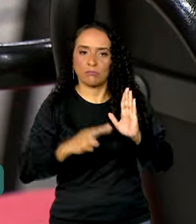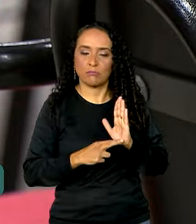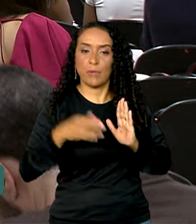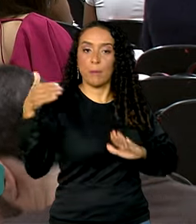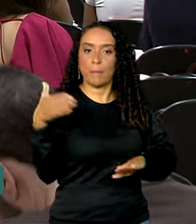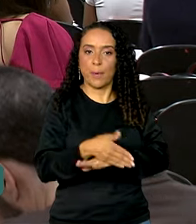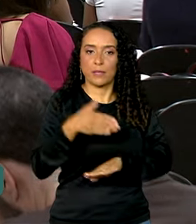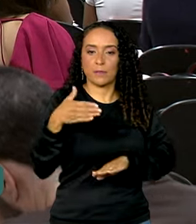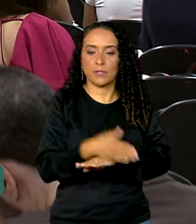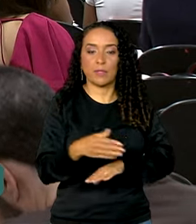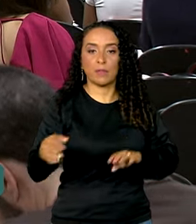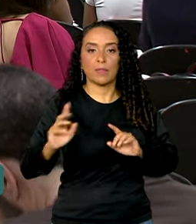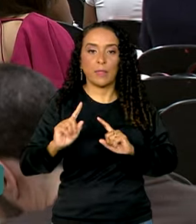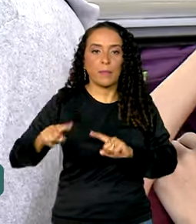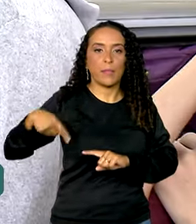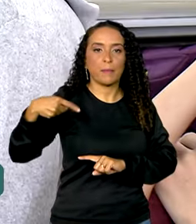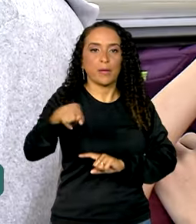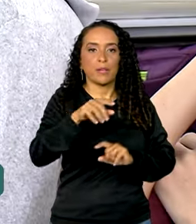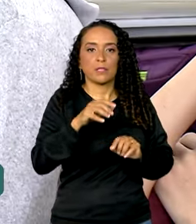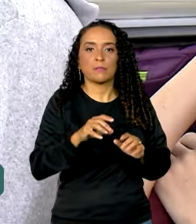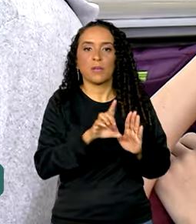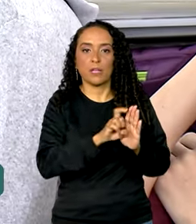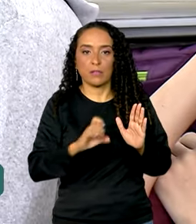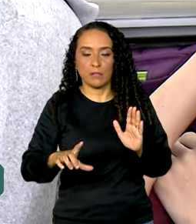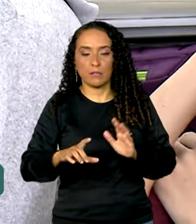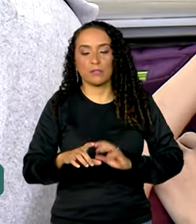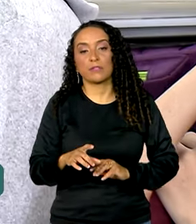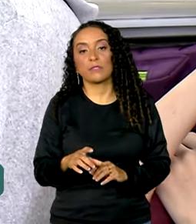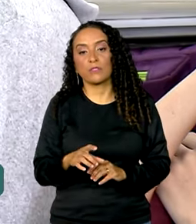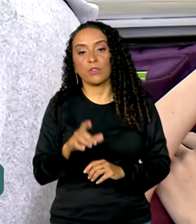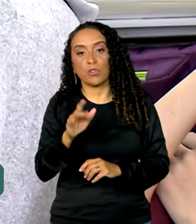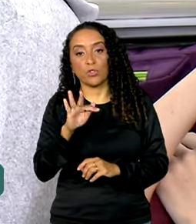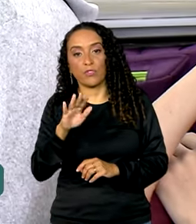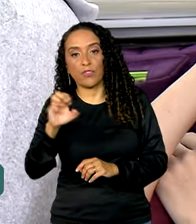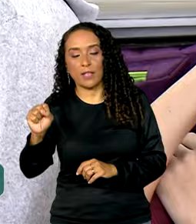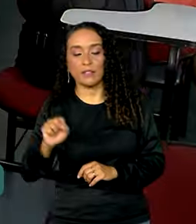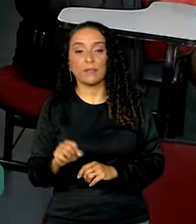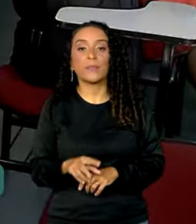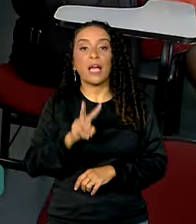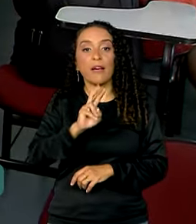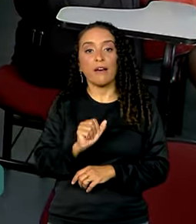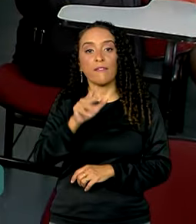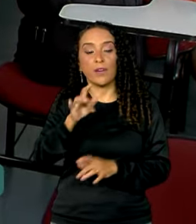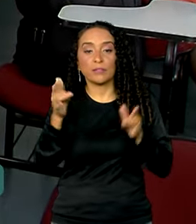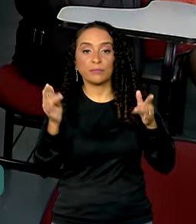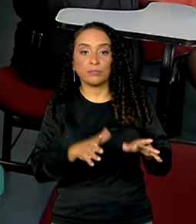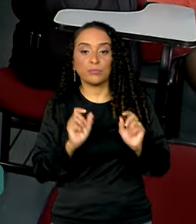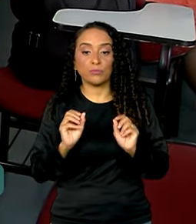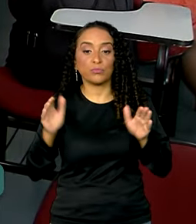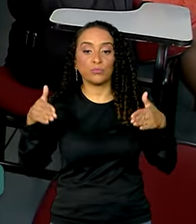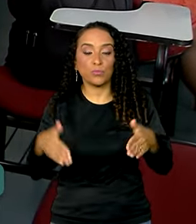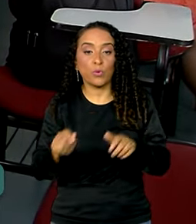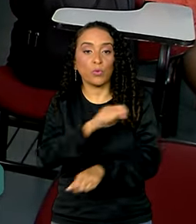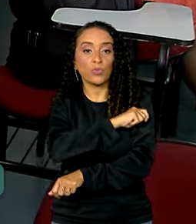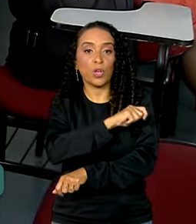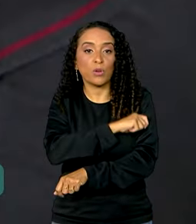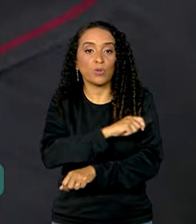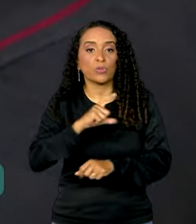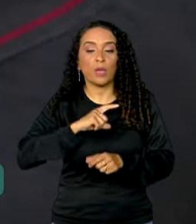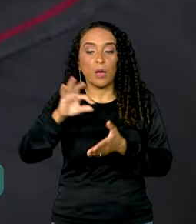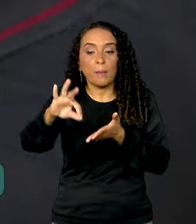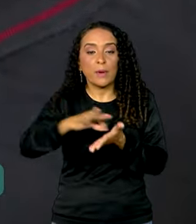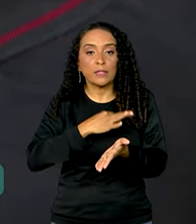participação na próxima edição do FIES. As vagas remanescentes serão destinadas aos estudantes com